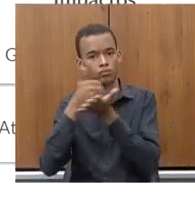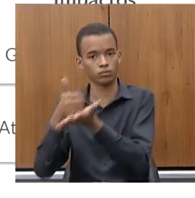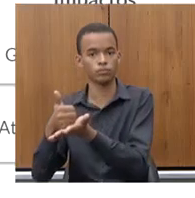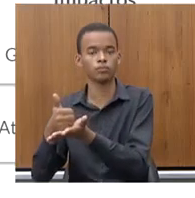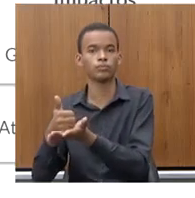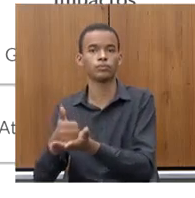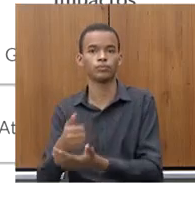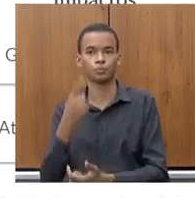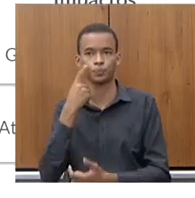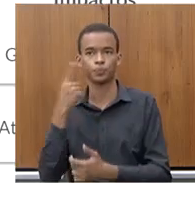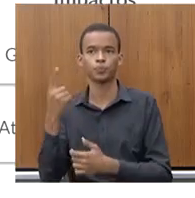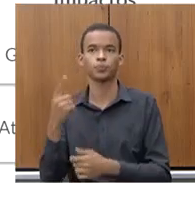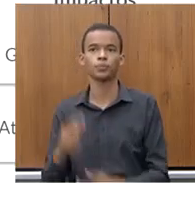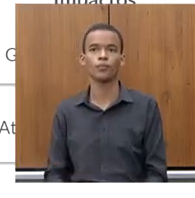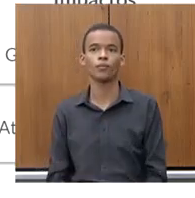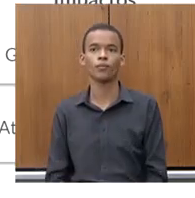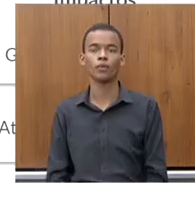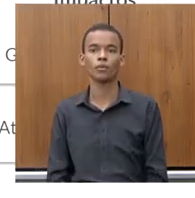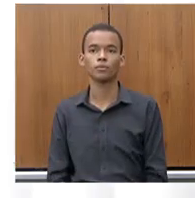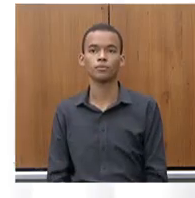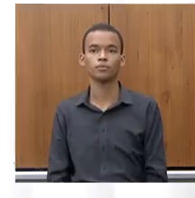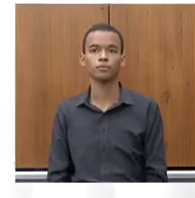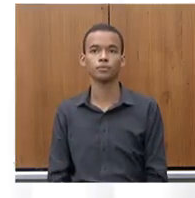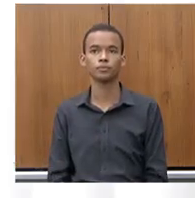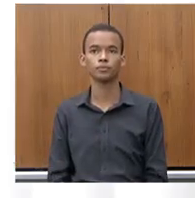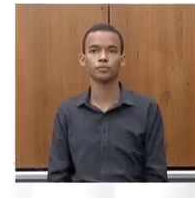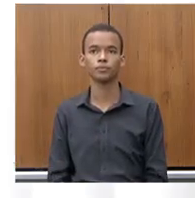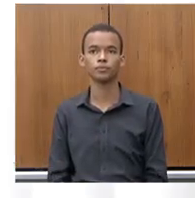Fora. Pode passar?